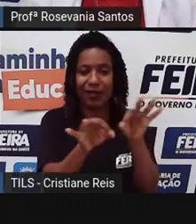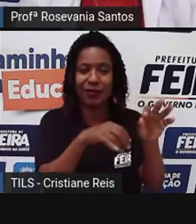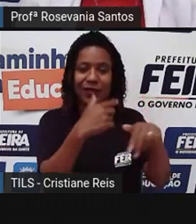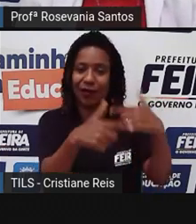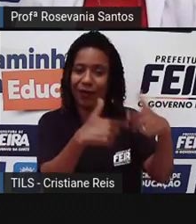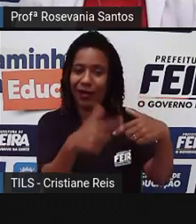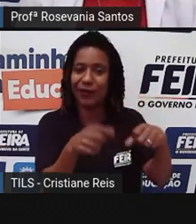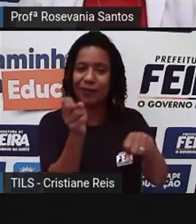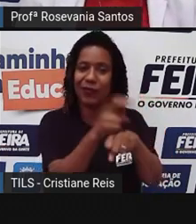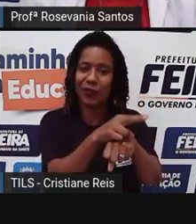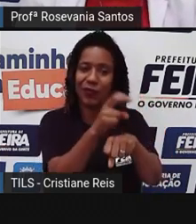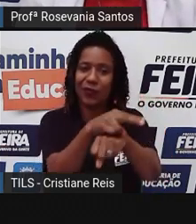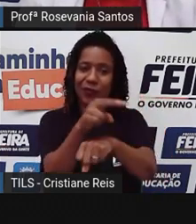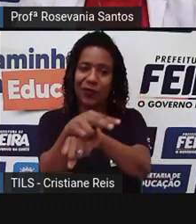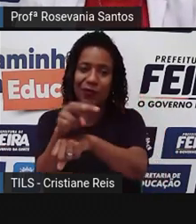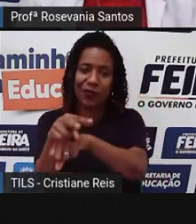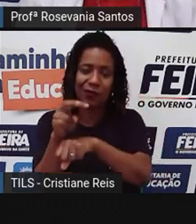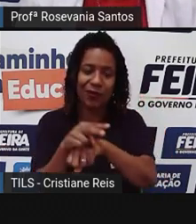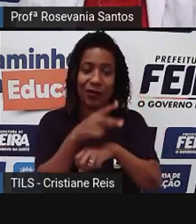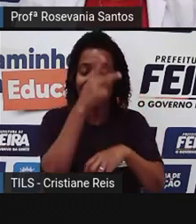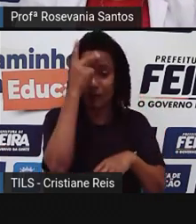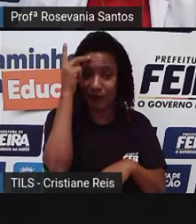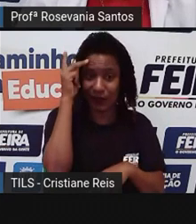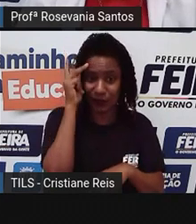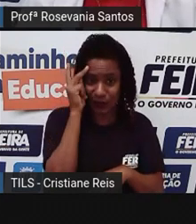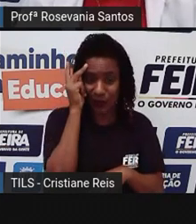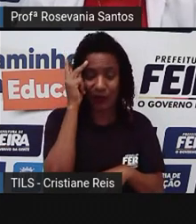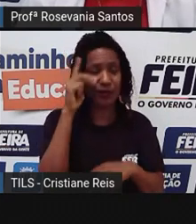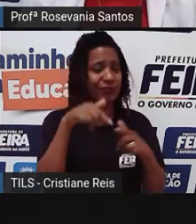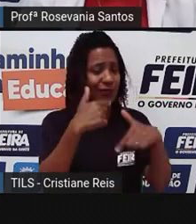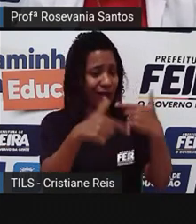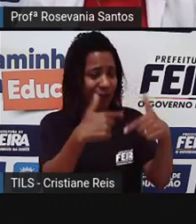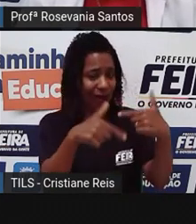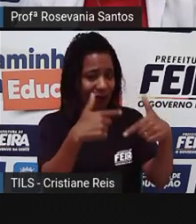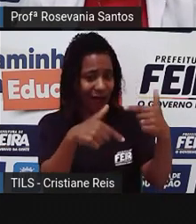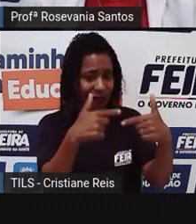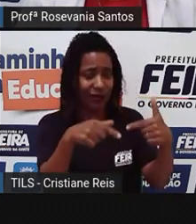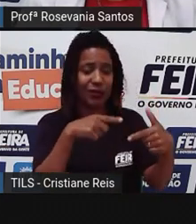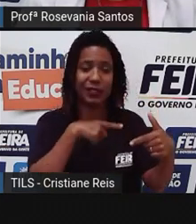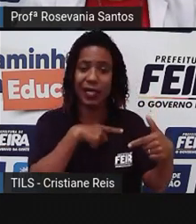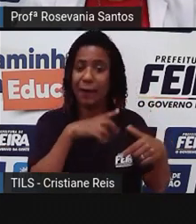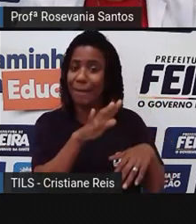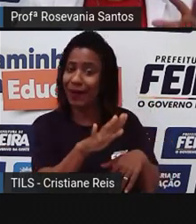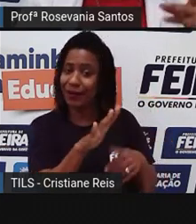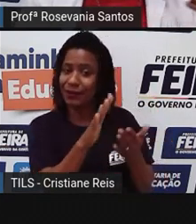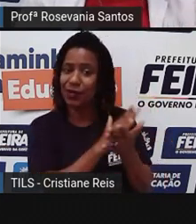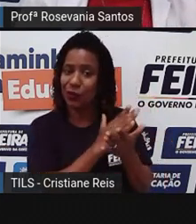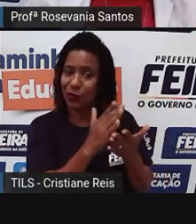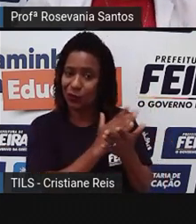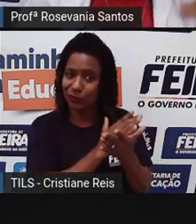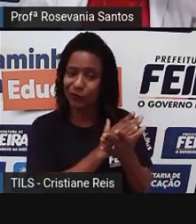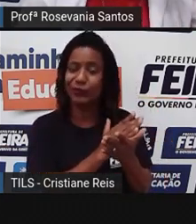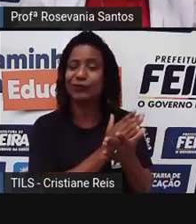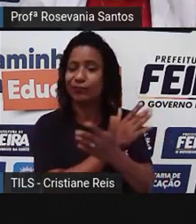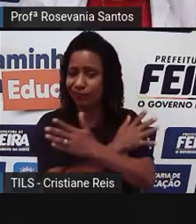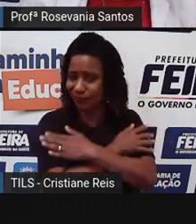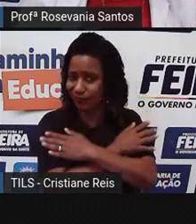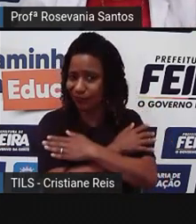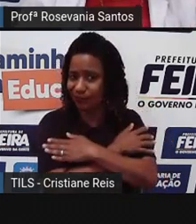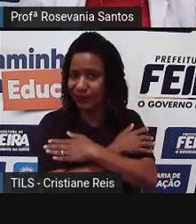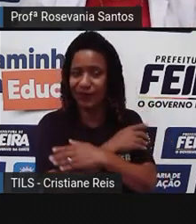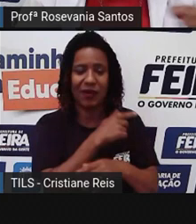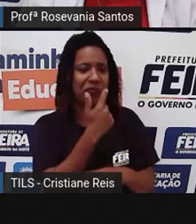forma a gente precisaria estar vivendo, né, nesses países aí para poder saber realmente se não existe. A ideia quando eles passam é que não